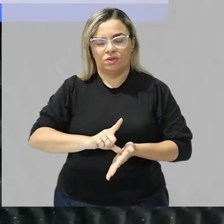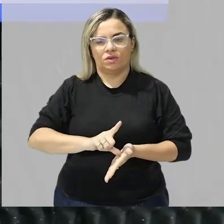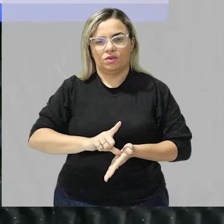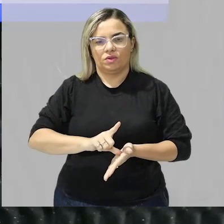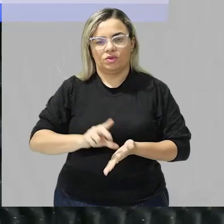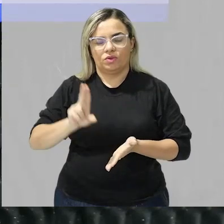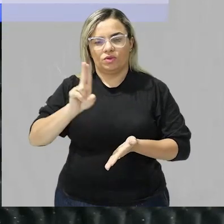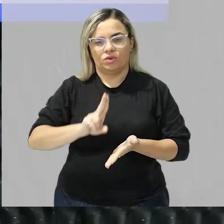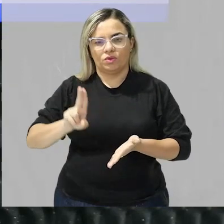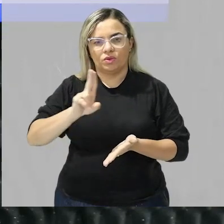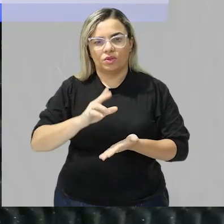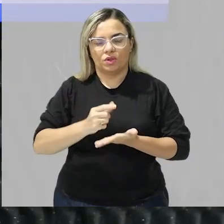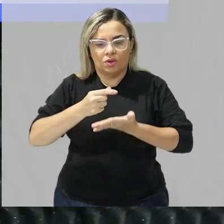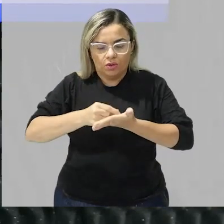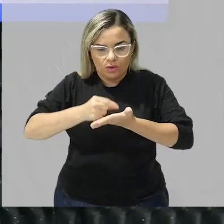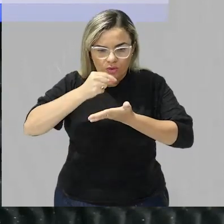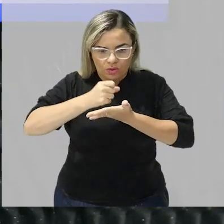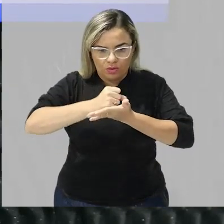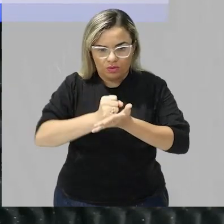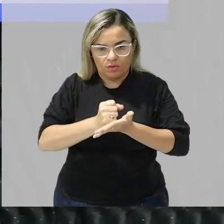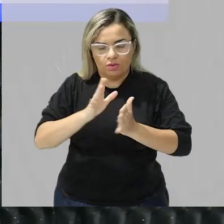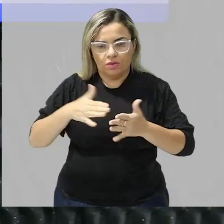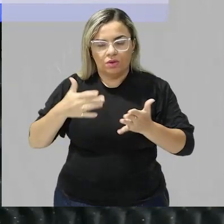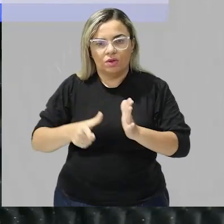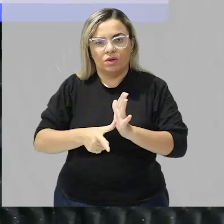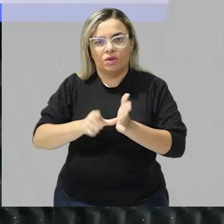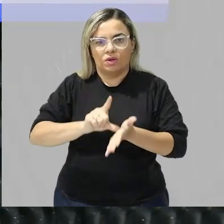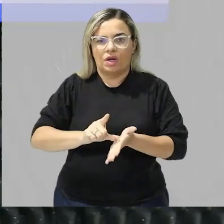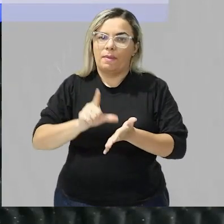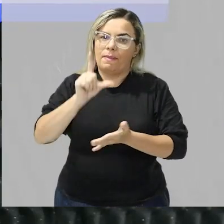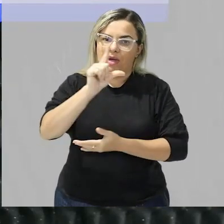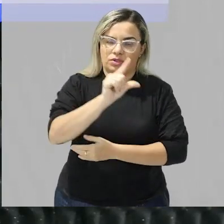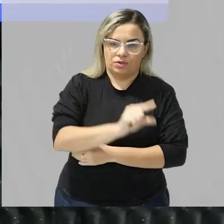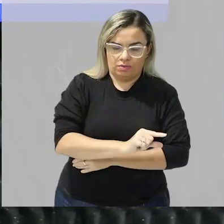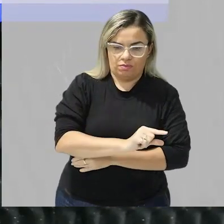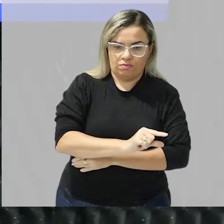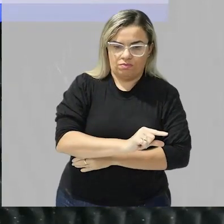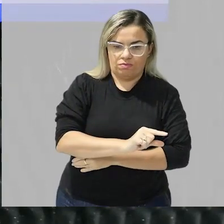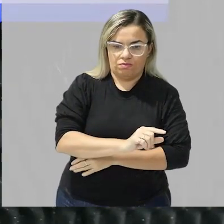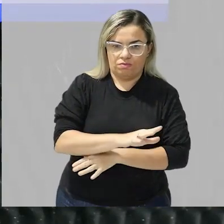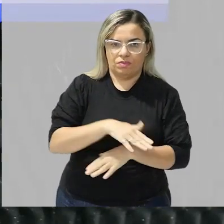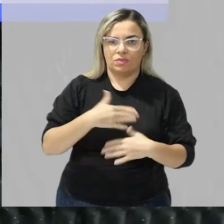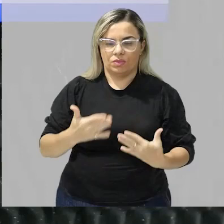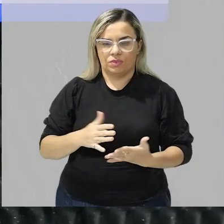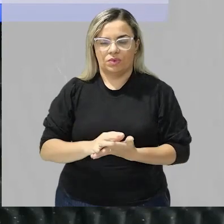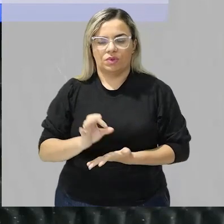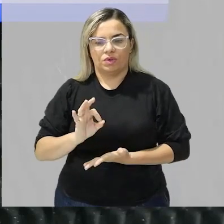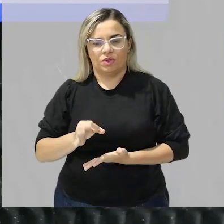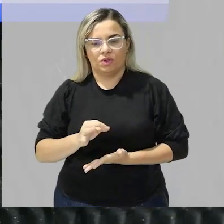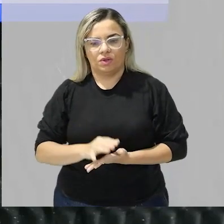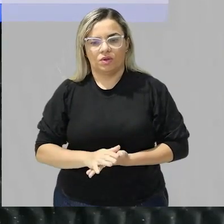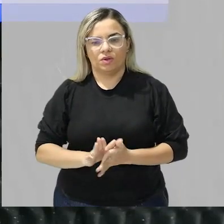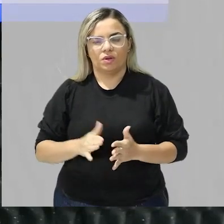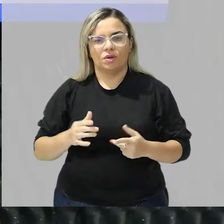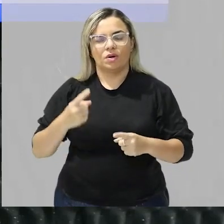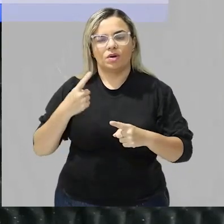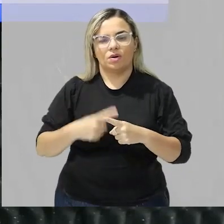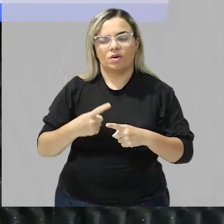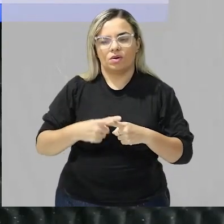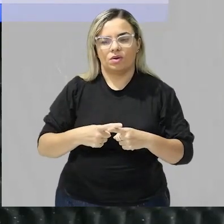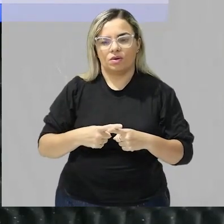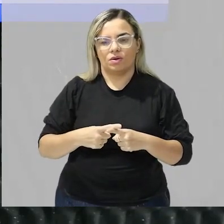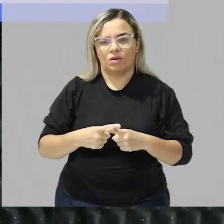administração do medicamento a concentração era baixa concordam comigo pessoal? a concentração era baixa porque